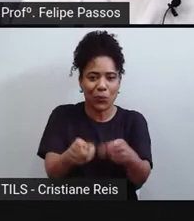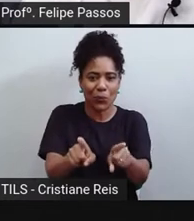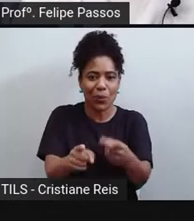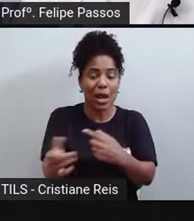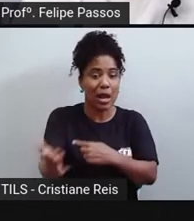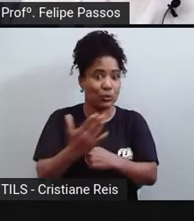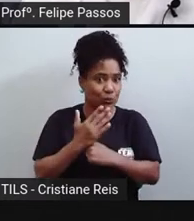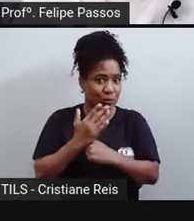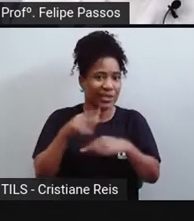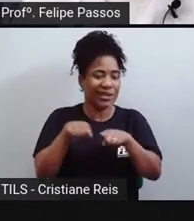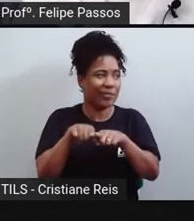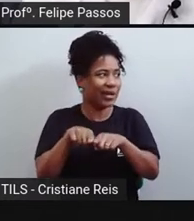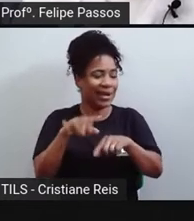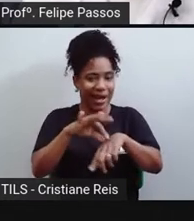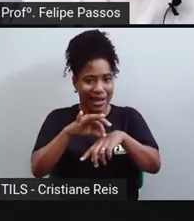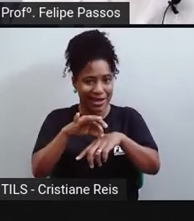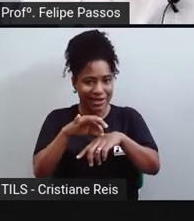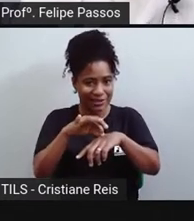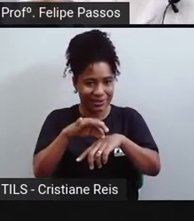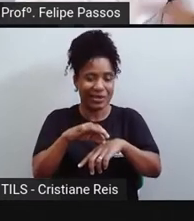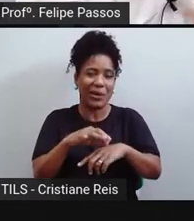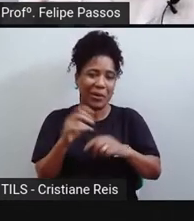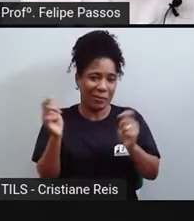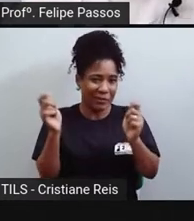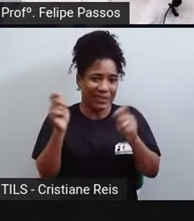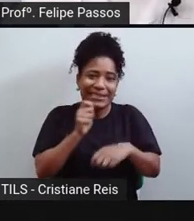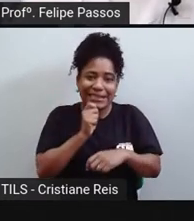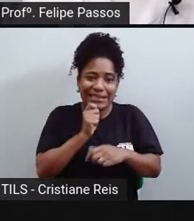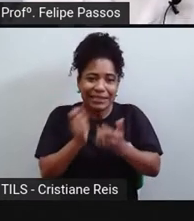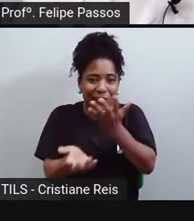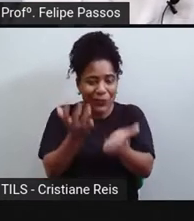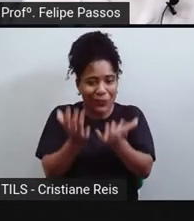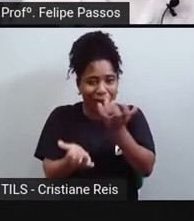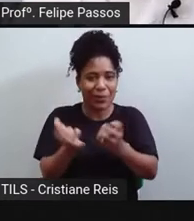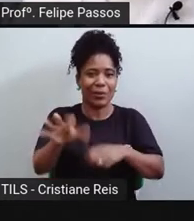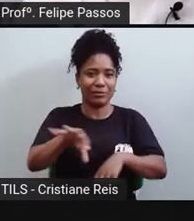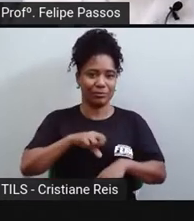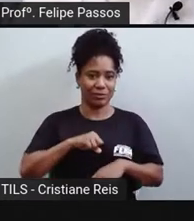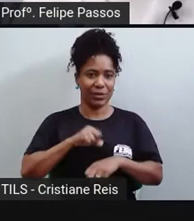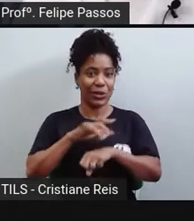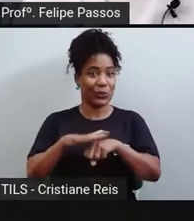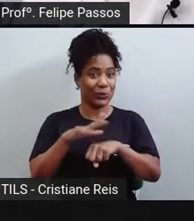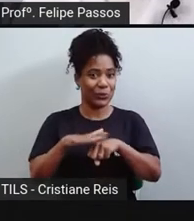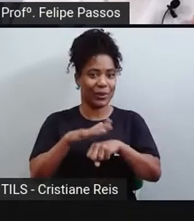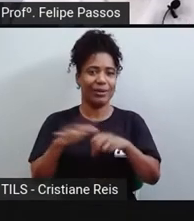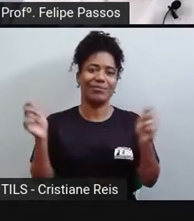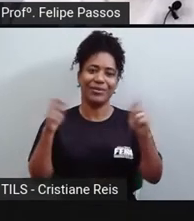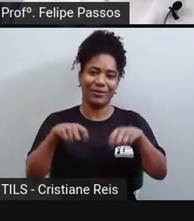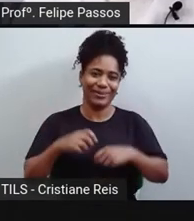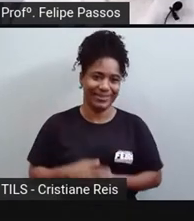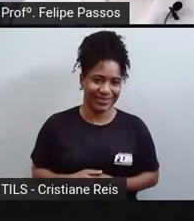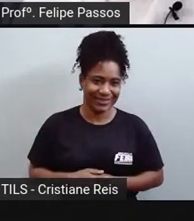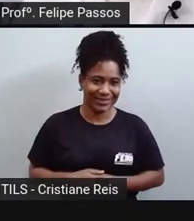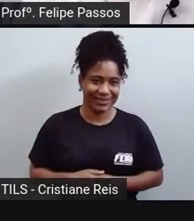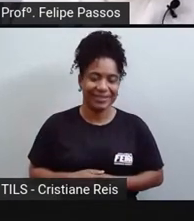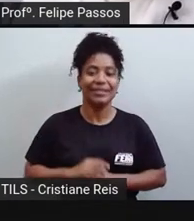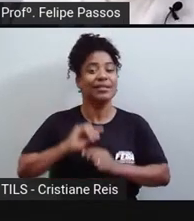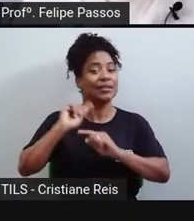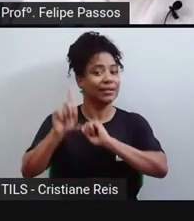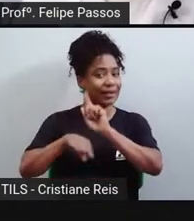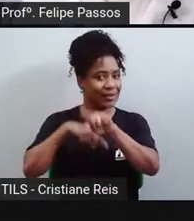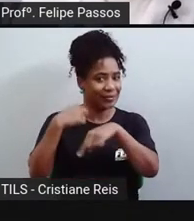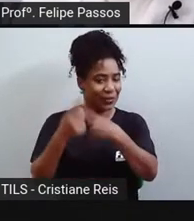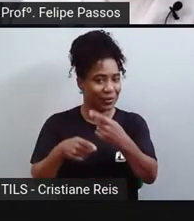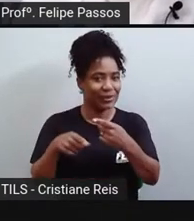intestinal. Depois de algum tempo, o fogo também foi utilizado para